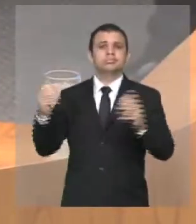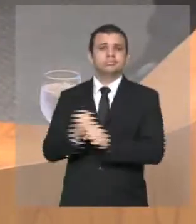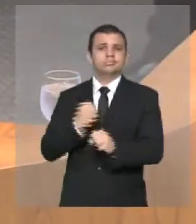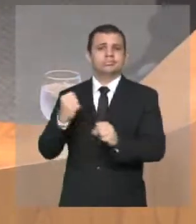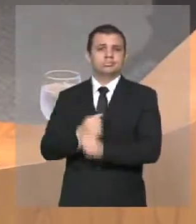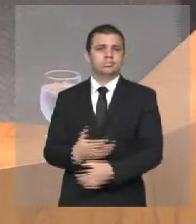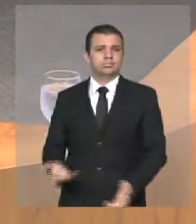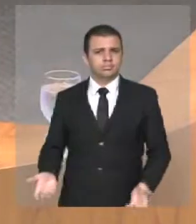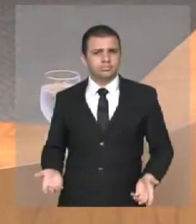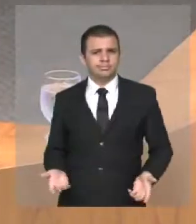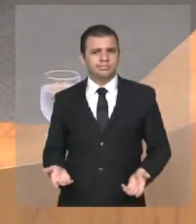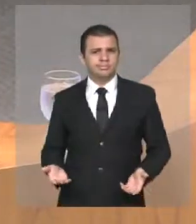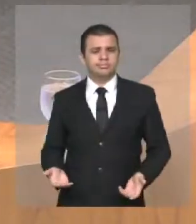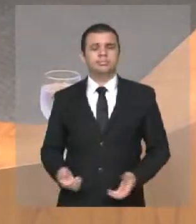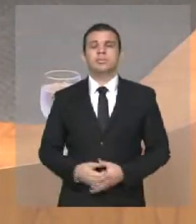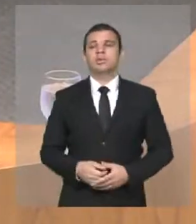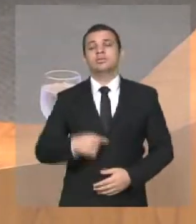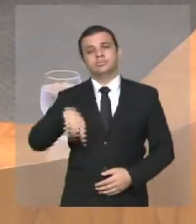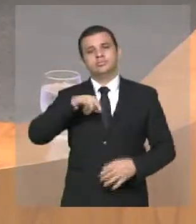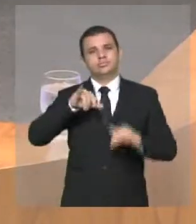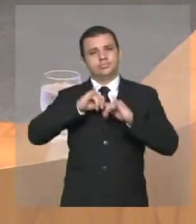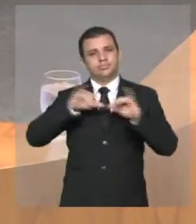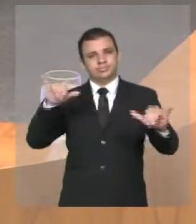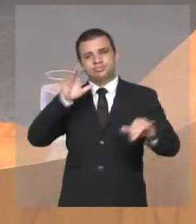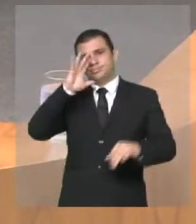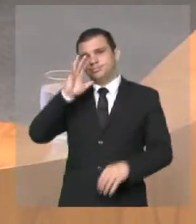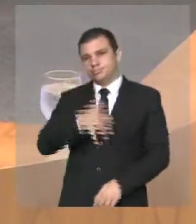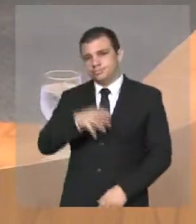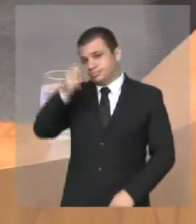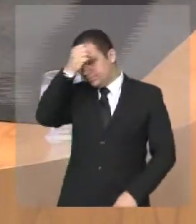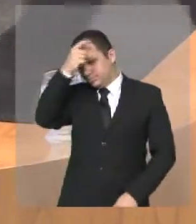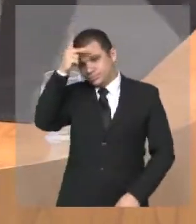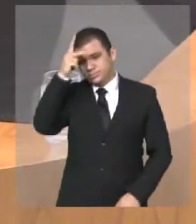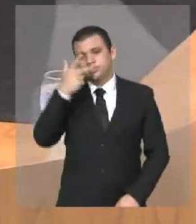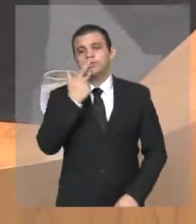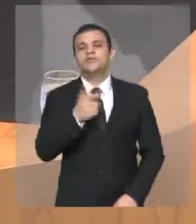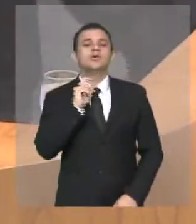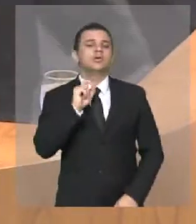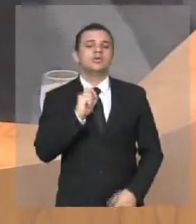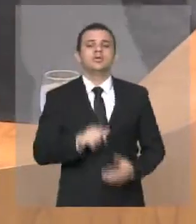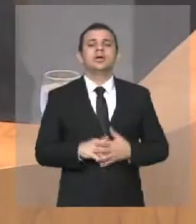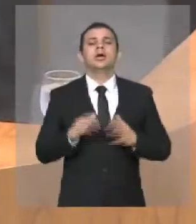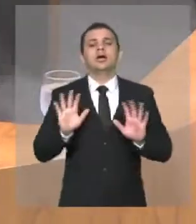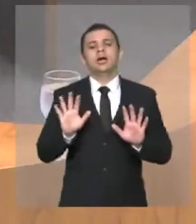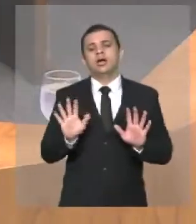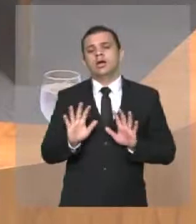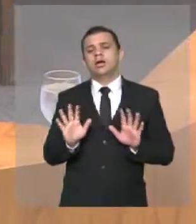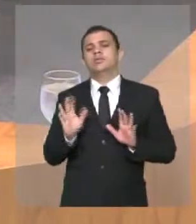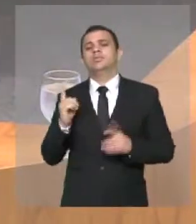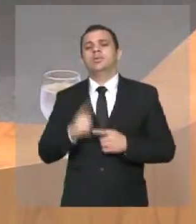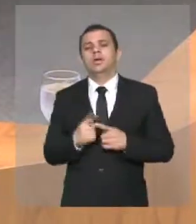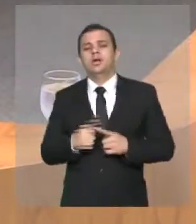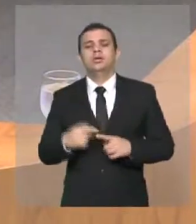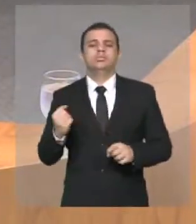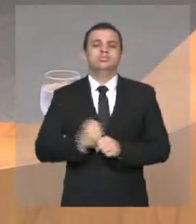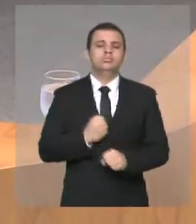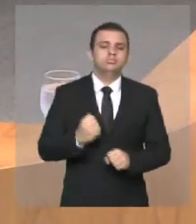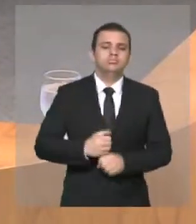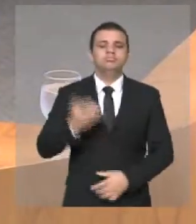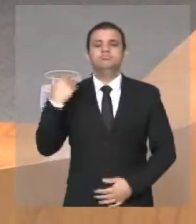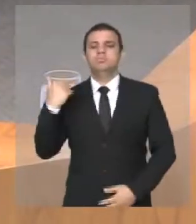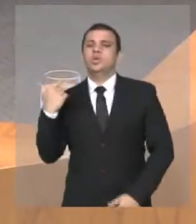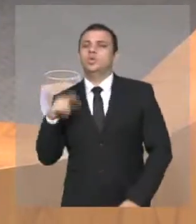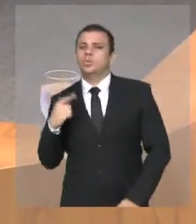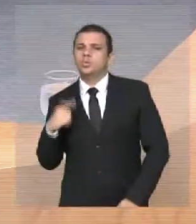Depois da nossa denúncia, o prefeito se justifica dizendo que a construção da ponte não estava contemplada